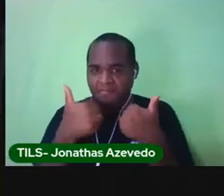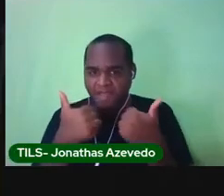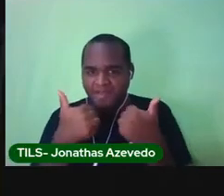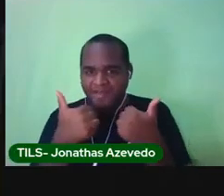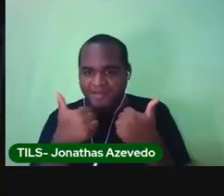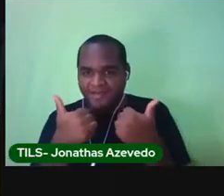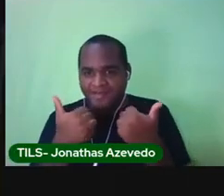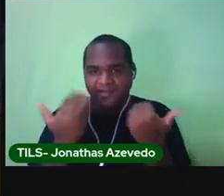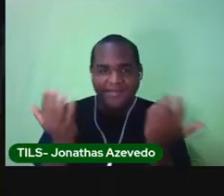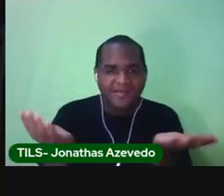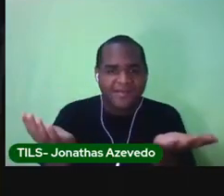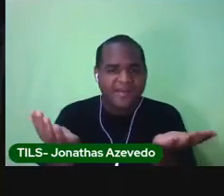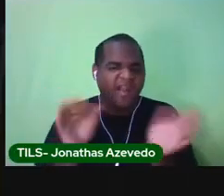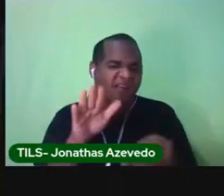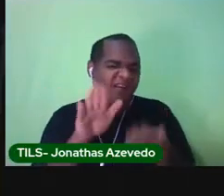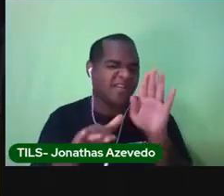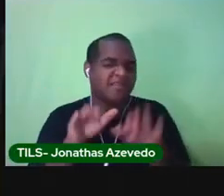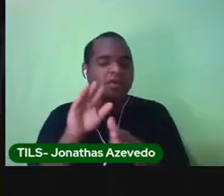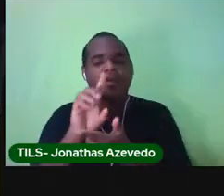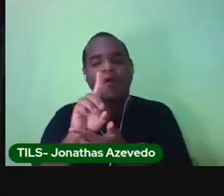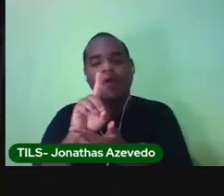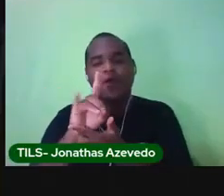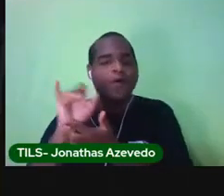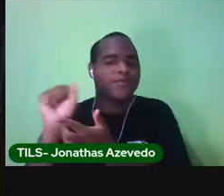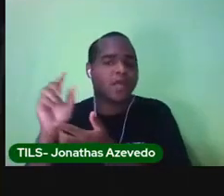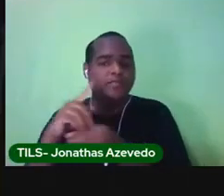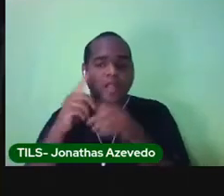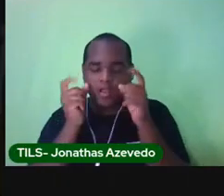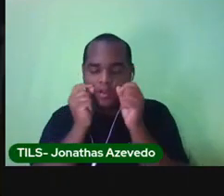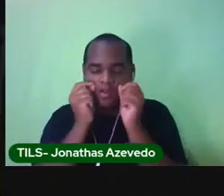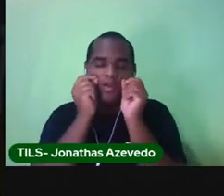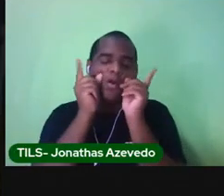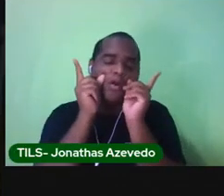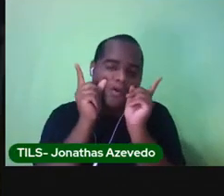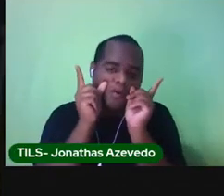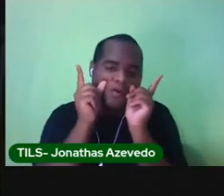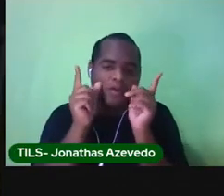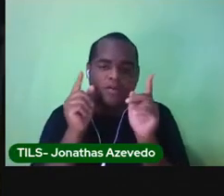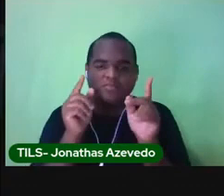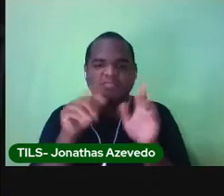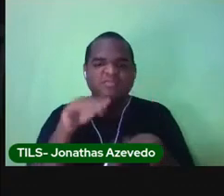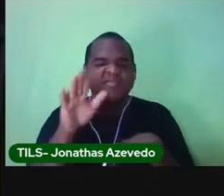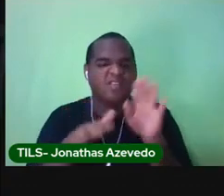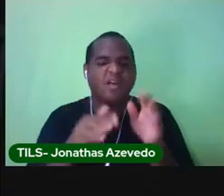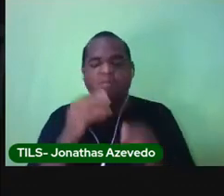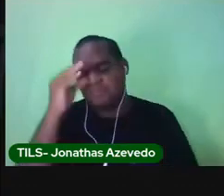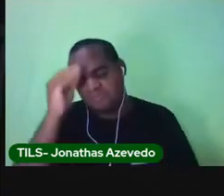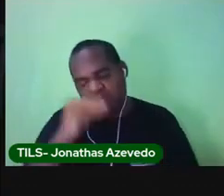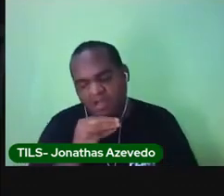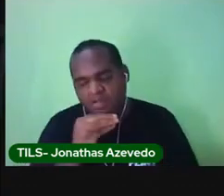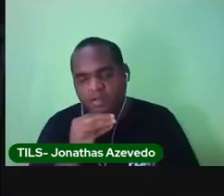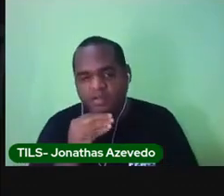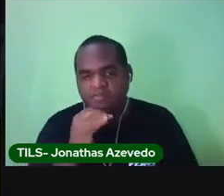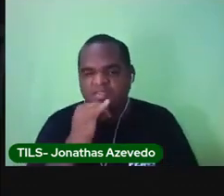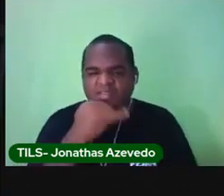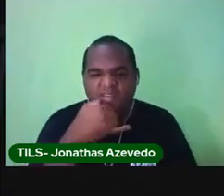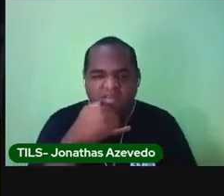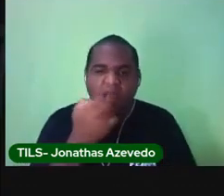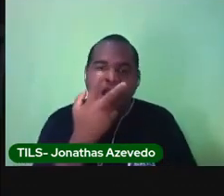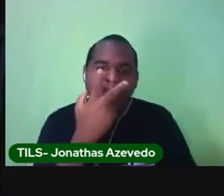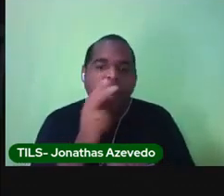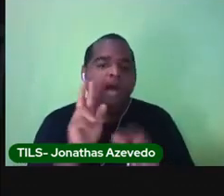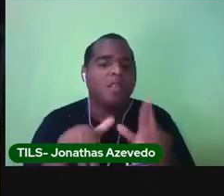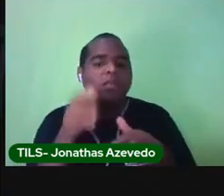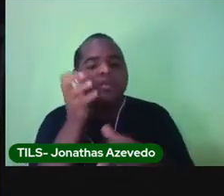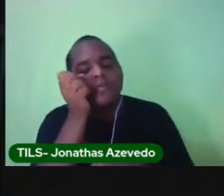Hein? Porque tem dia que a gente, assim, acorda meio... Aí, bora o colchor, sabe? tá sendo que não